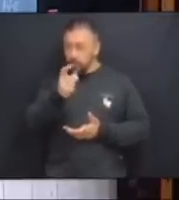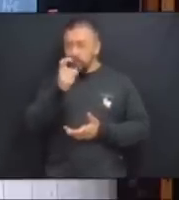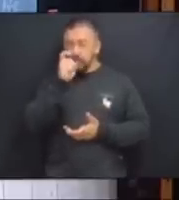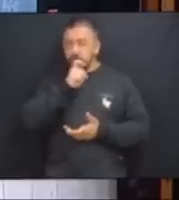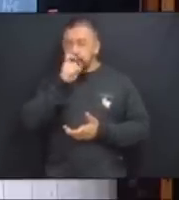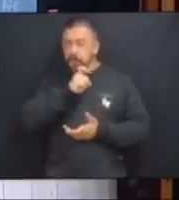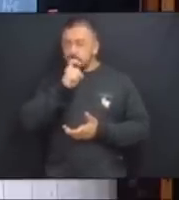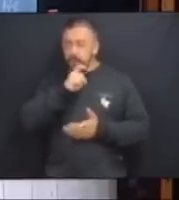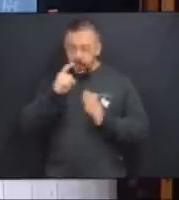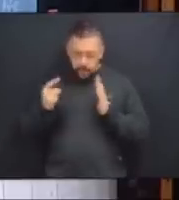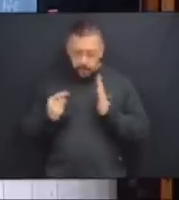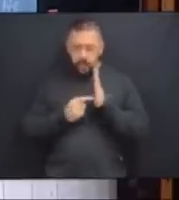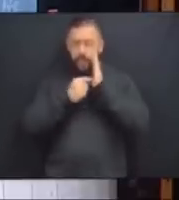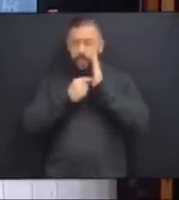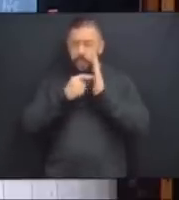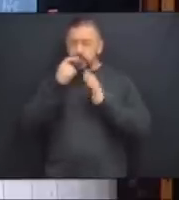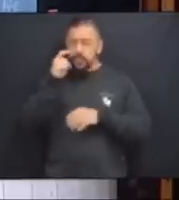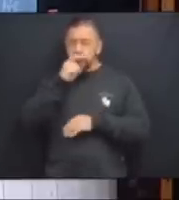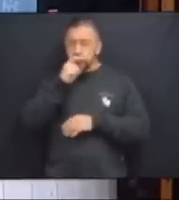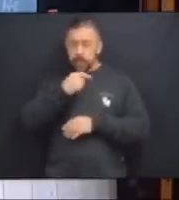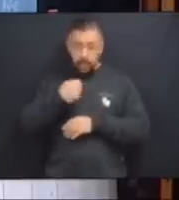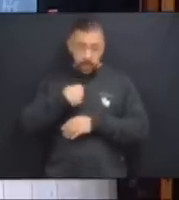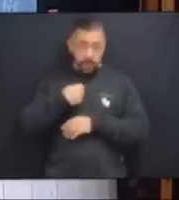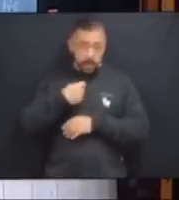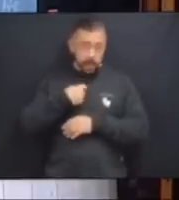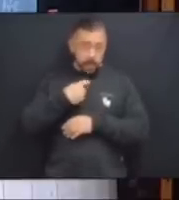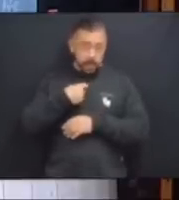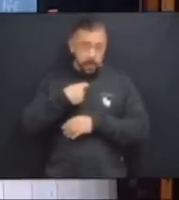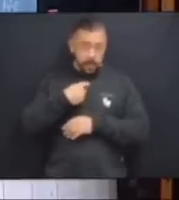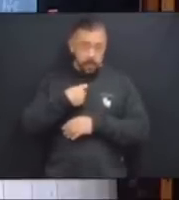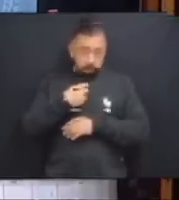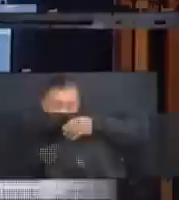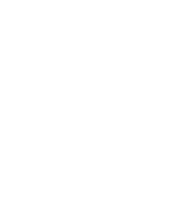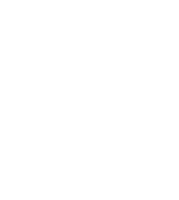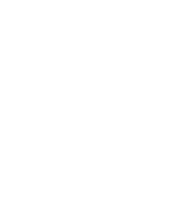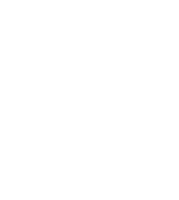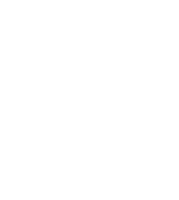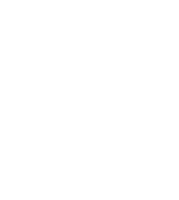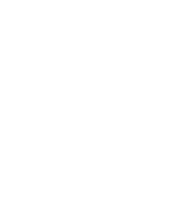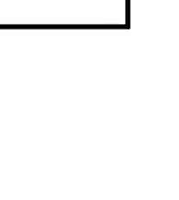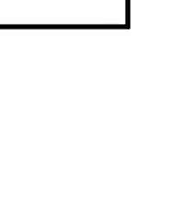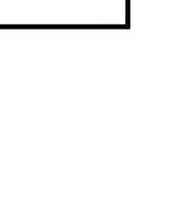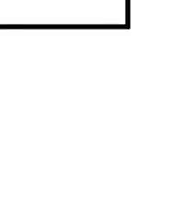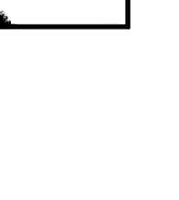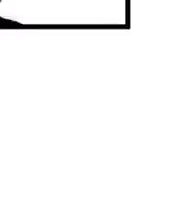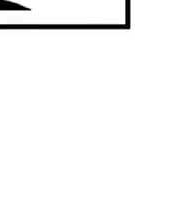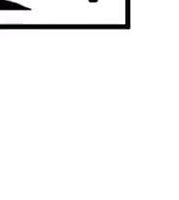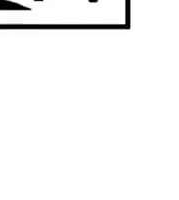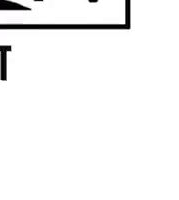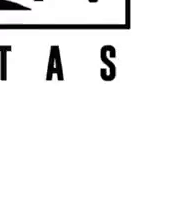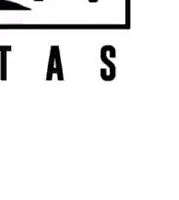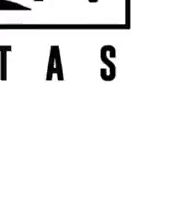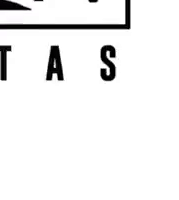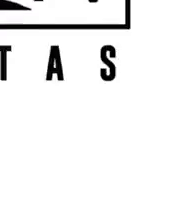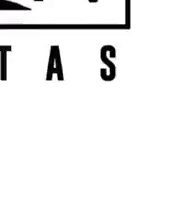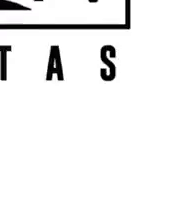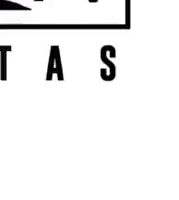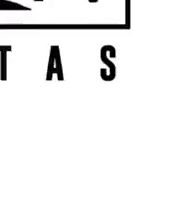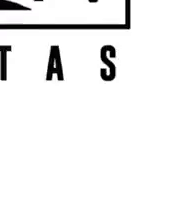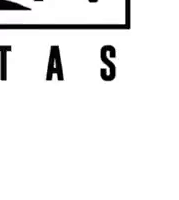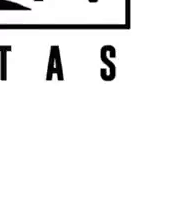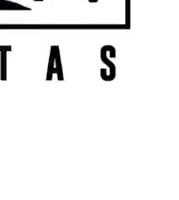denunciou a mentira, eu, no caso, fui repreendido. Que hipócritas, disfarçem minhas